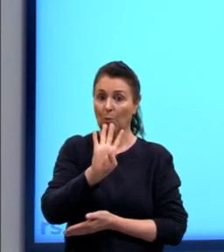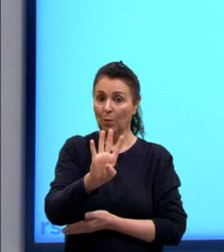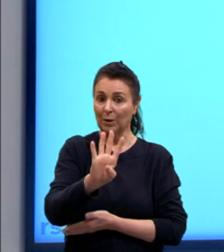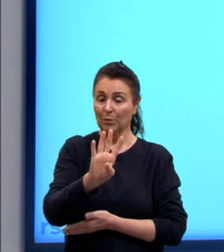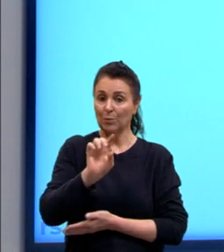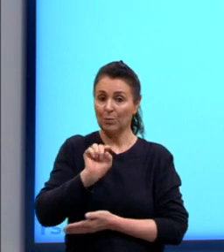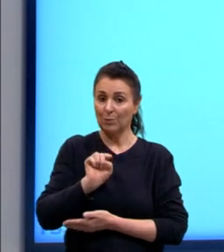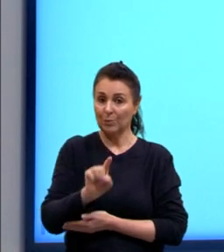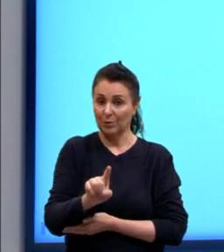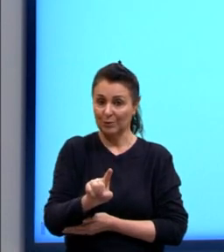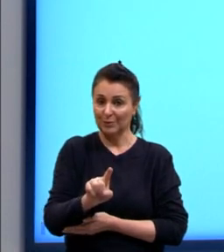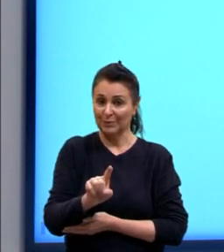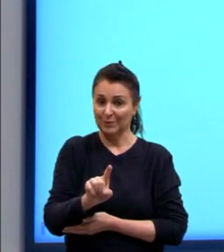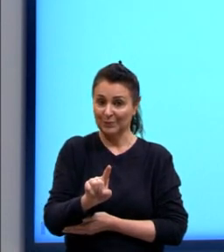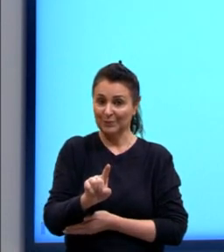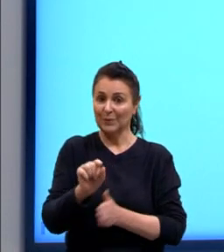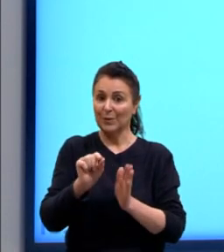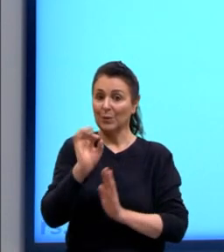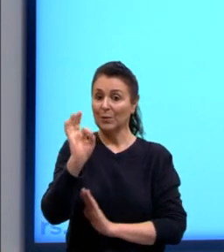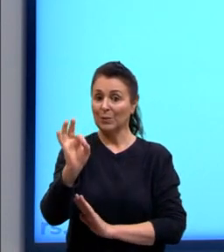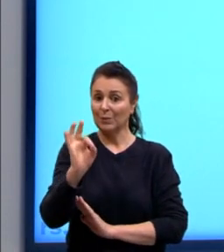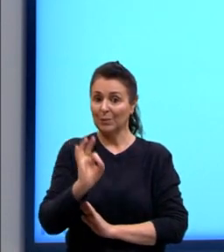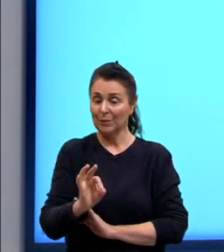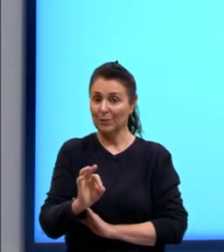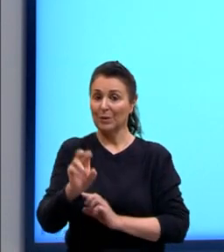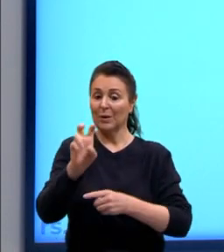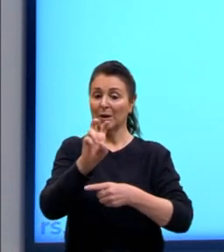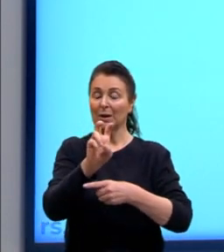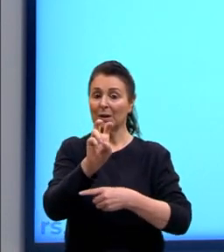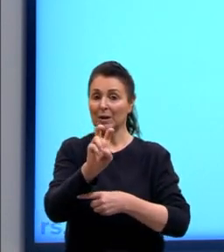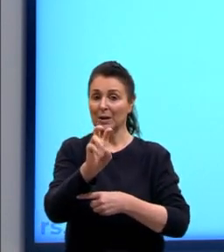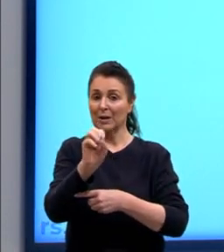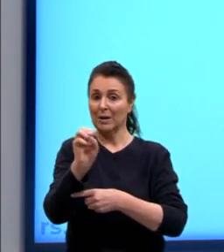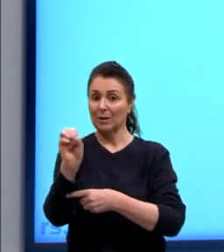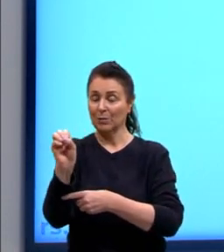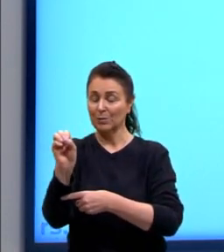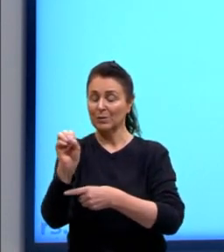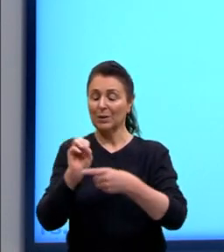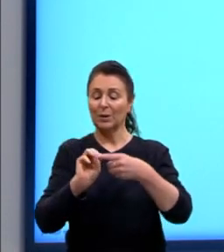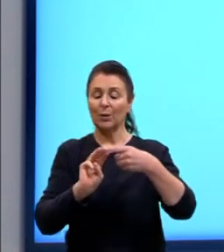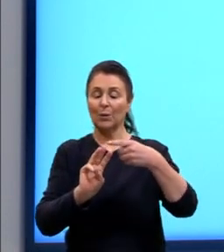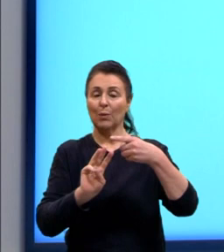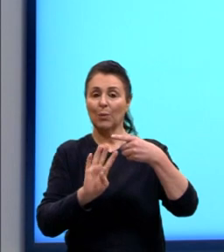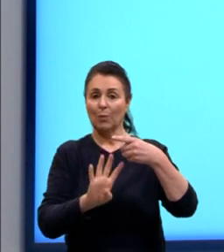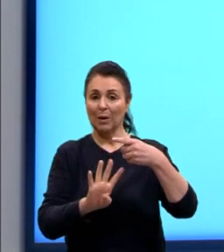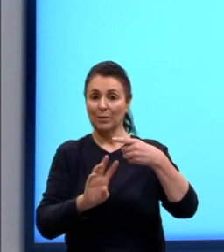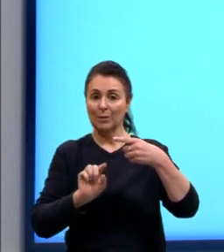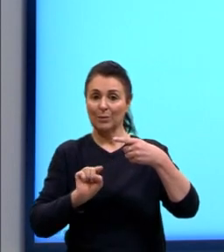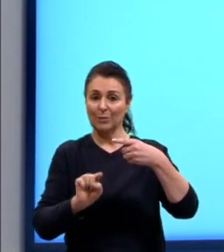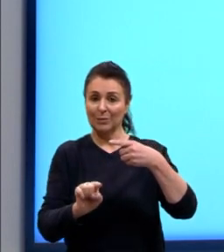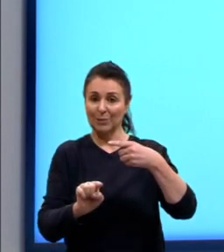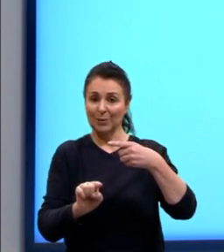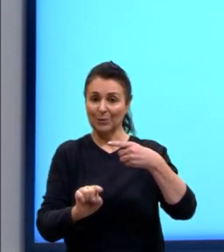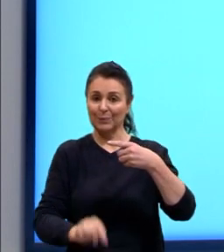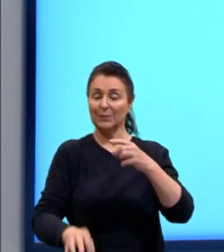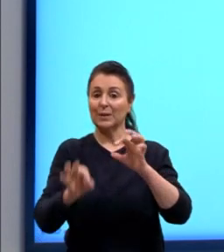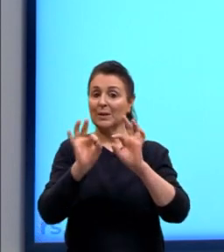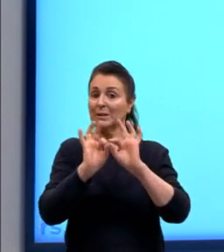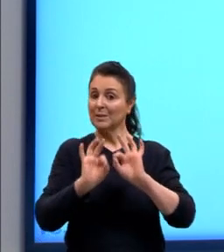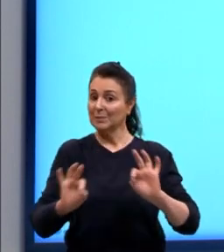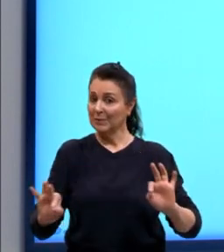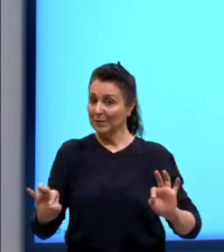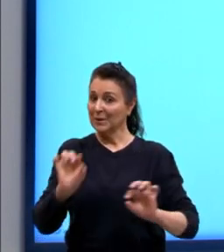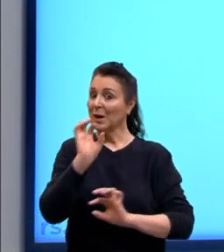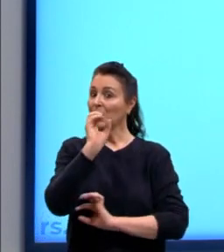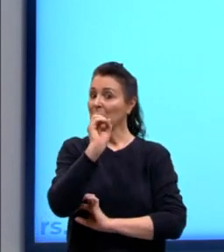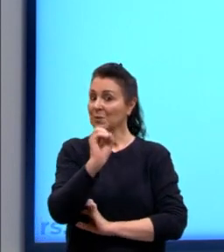Portanto, o aumento percentual é dado por 500 sobre 4.000. Simplificamos os zeros aqui, então